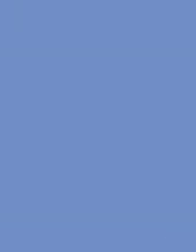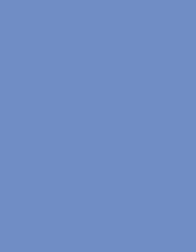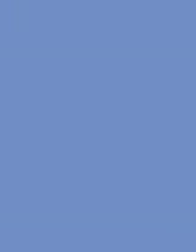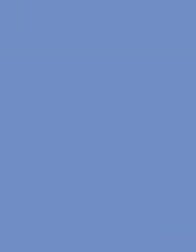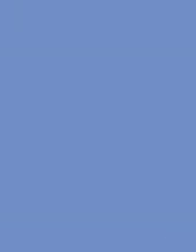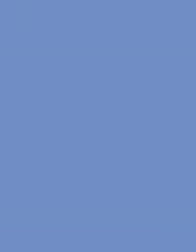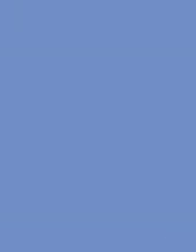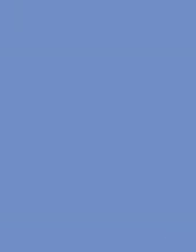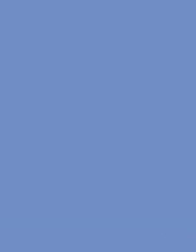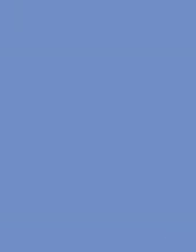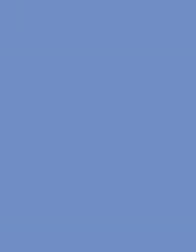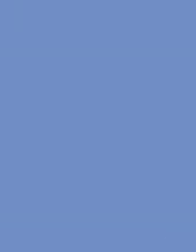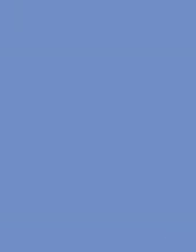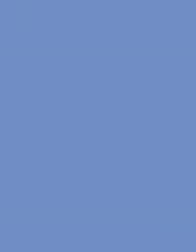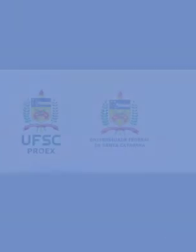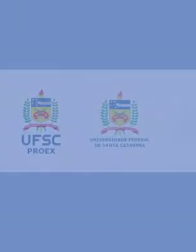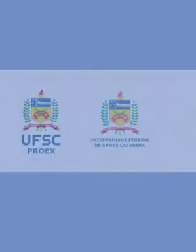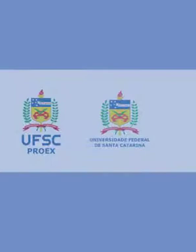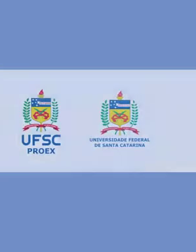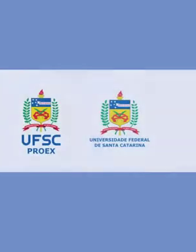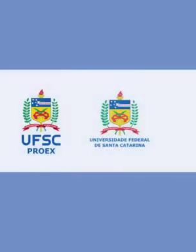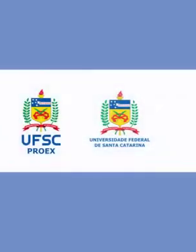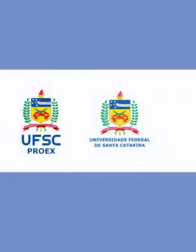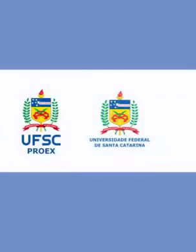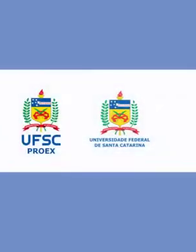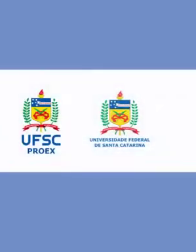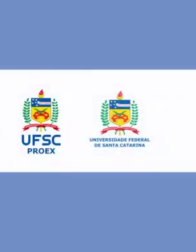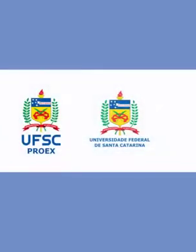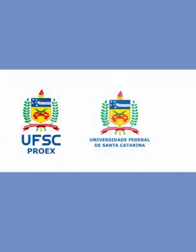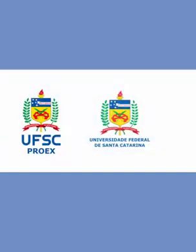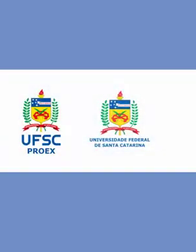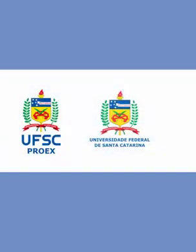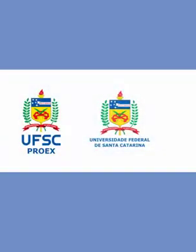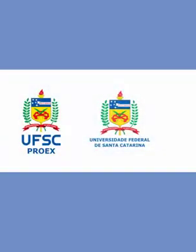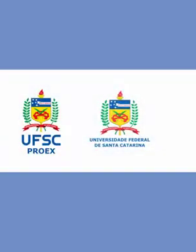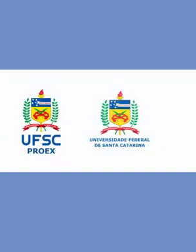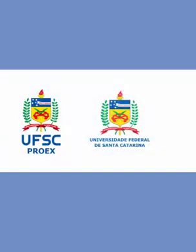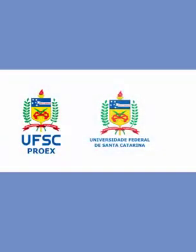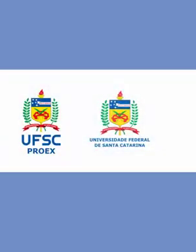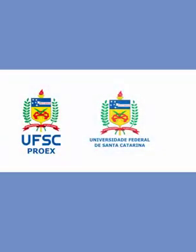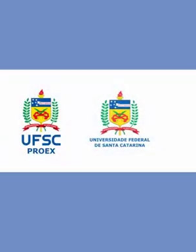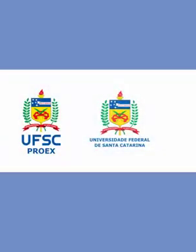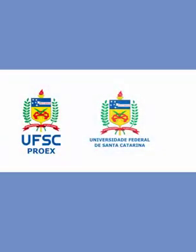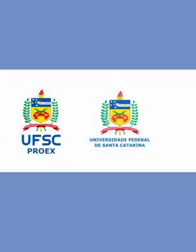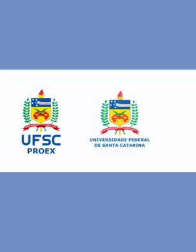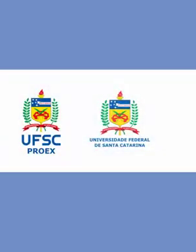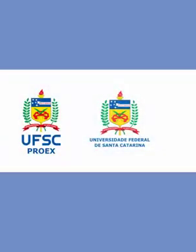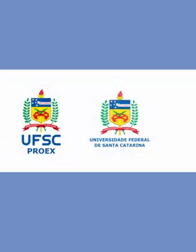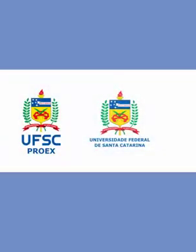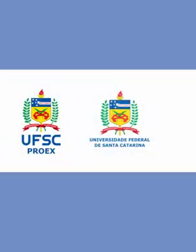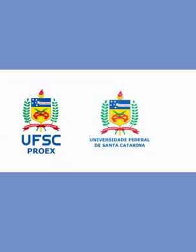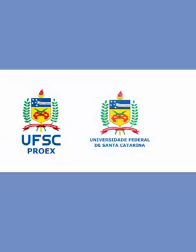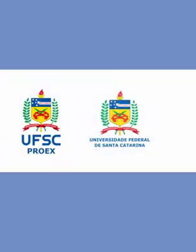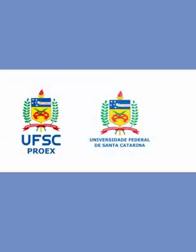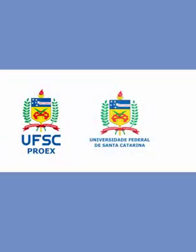Transcrição e por Quintena Coelho e Transcrição